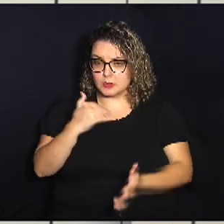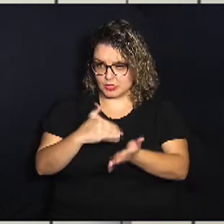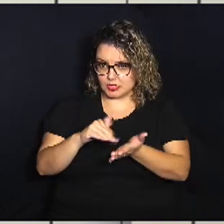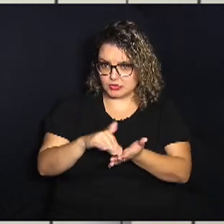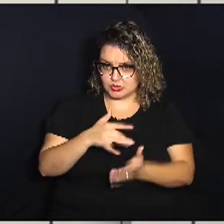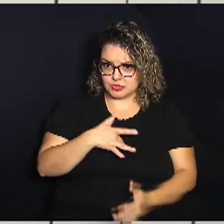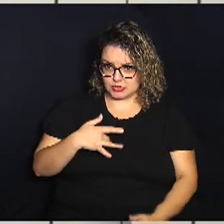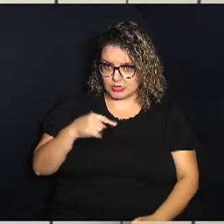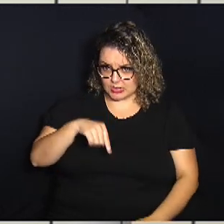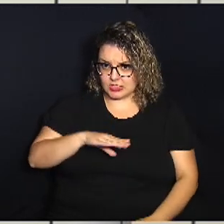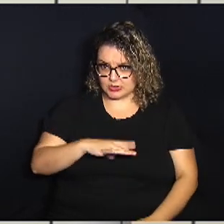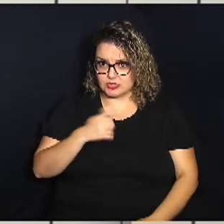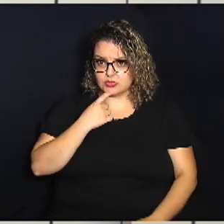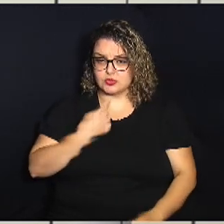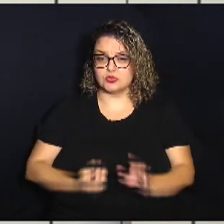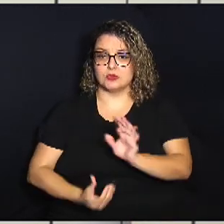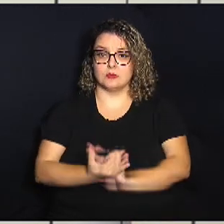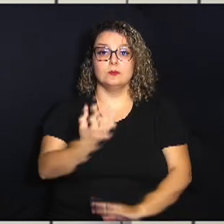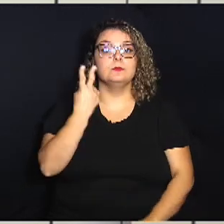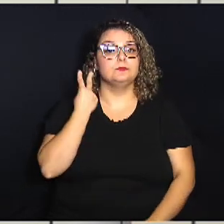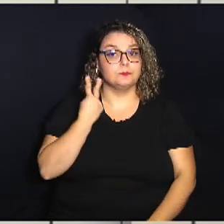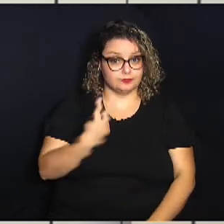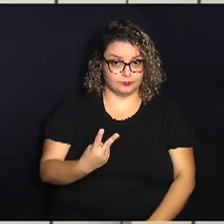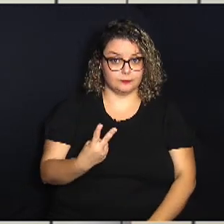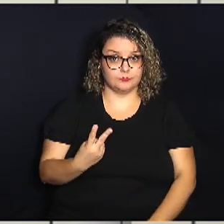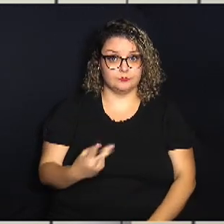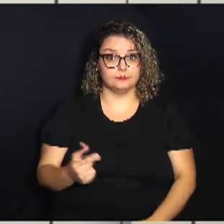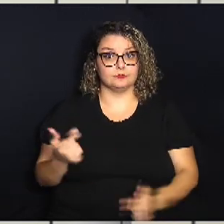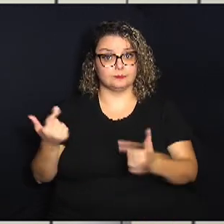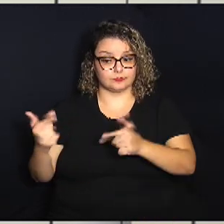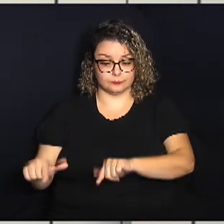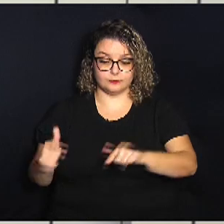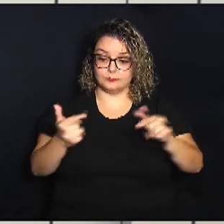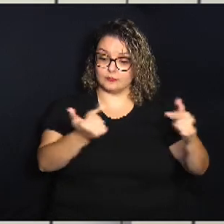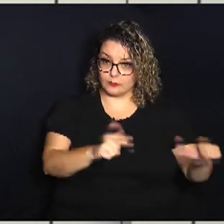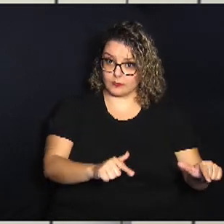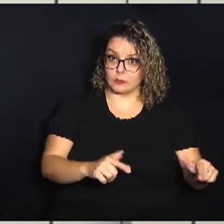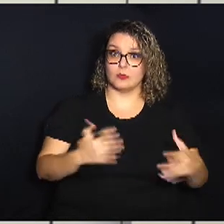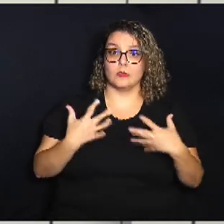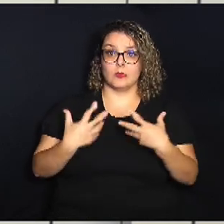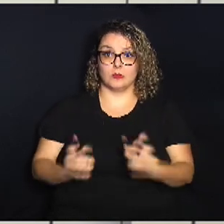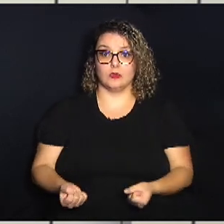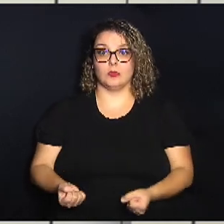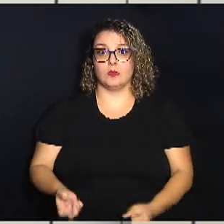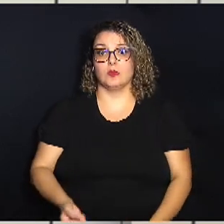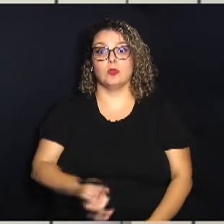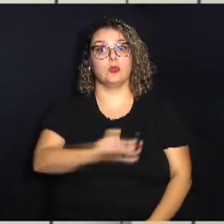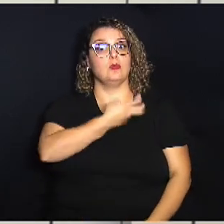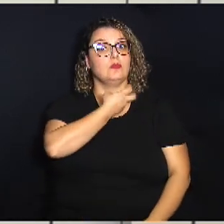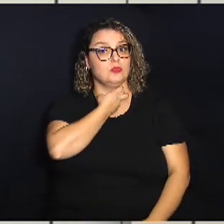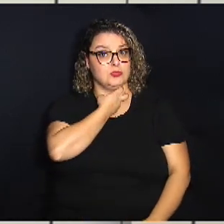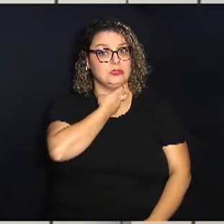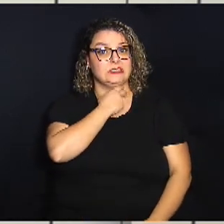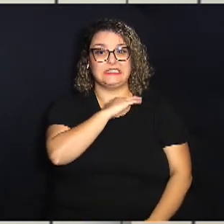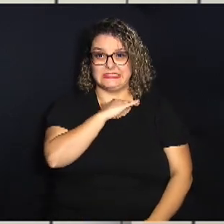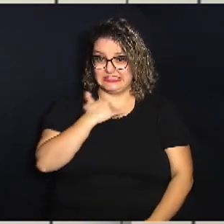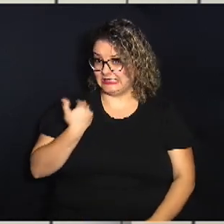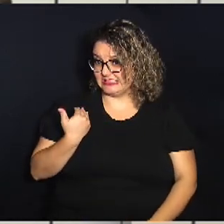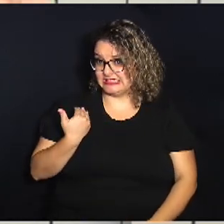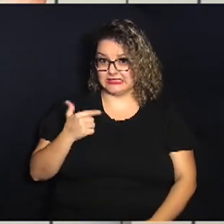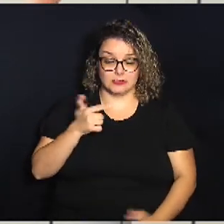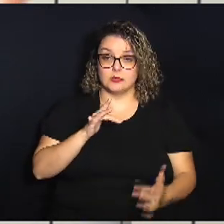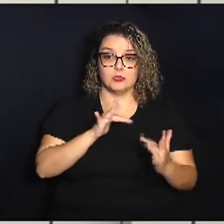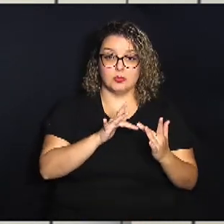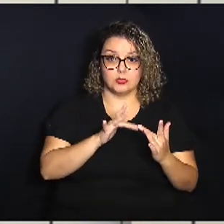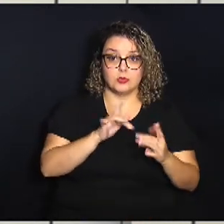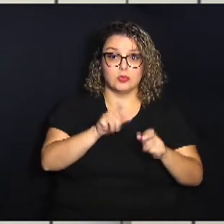Saúde aqui de Campinas criou dois pontos na cidade para receber morcegos mortos que não tiveram contato